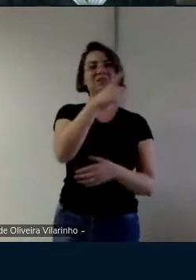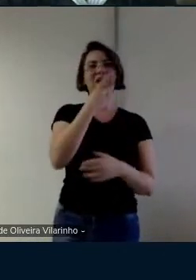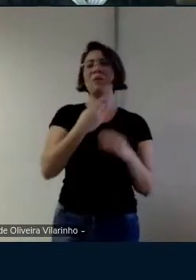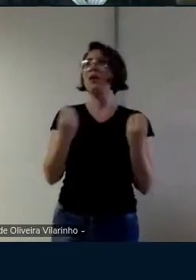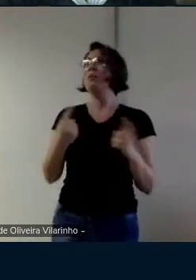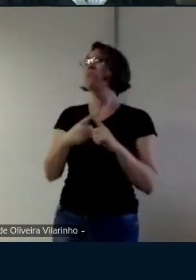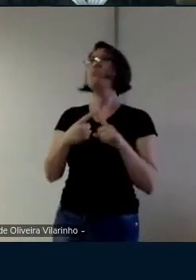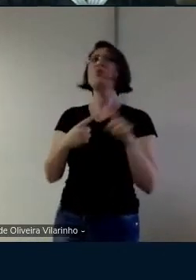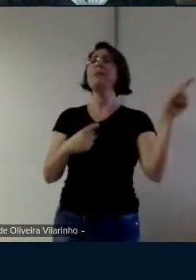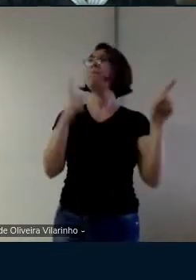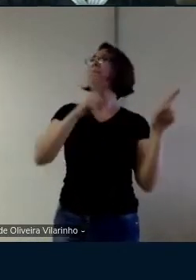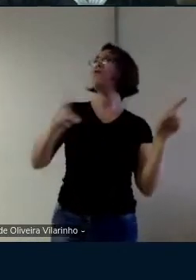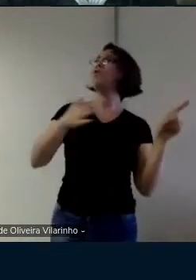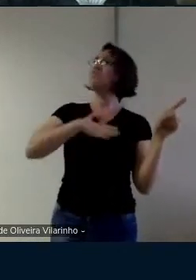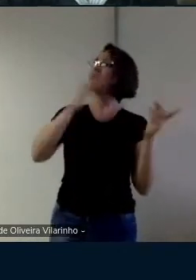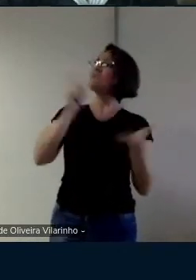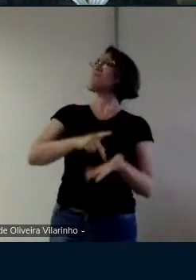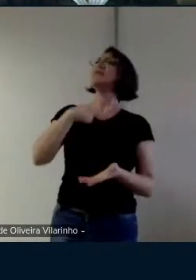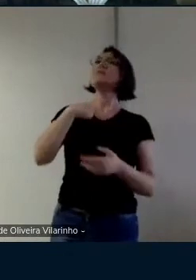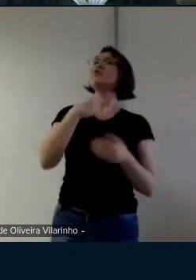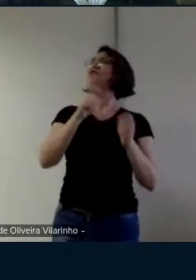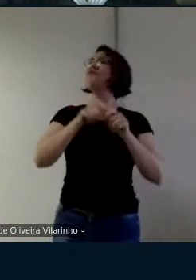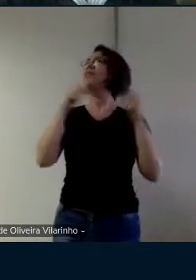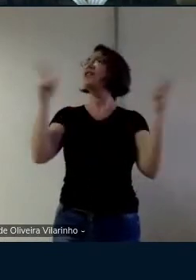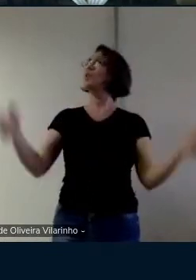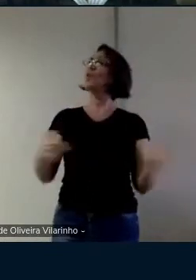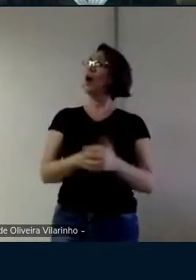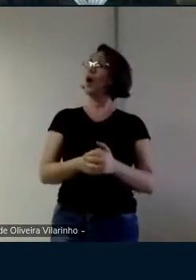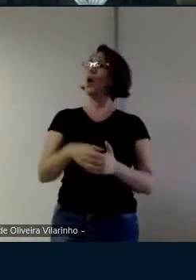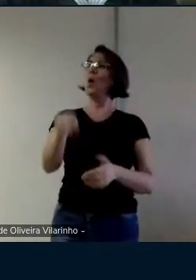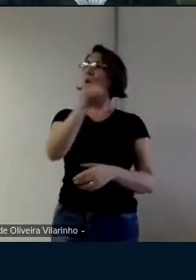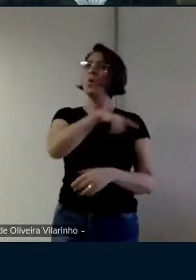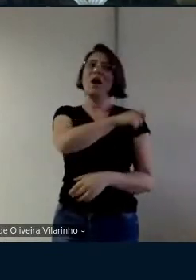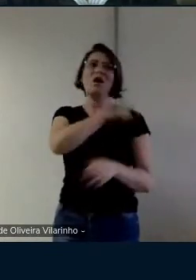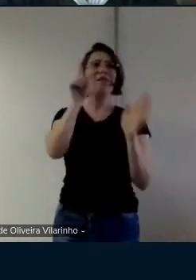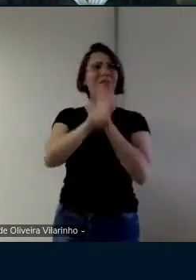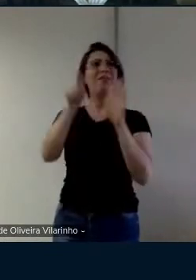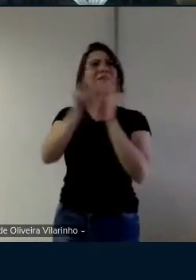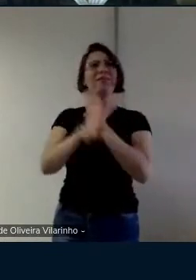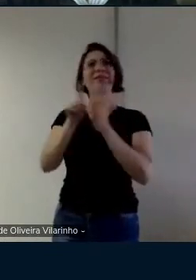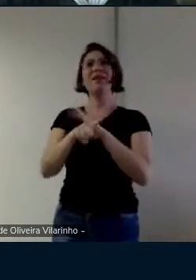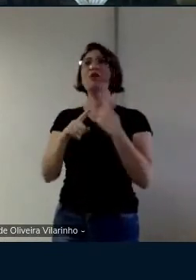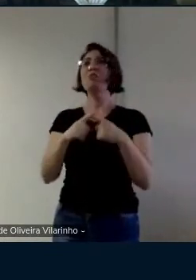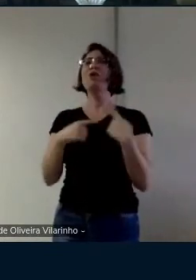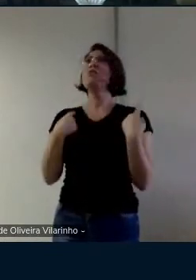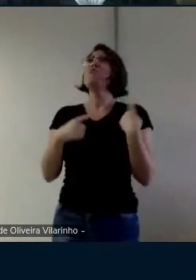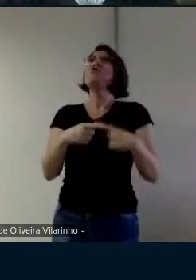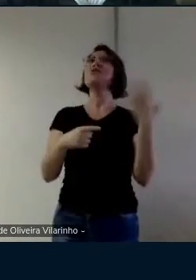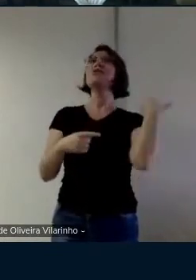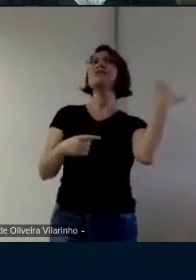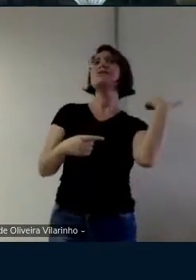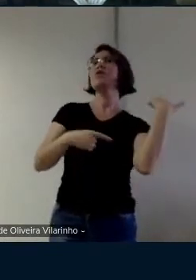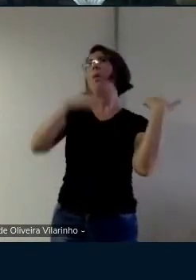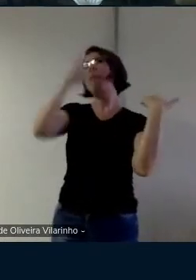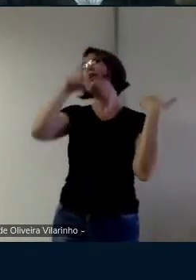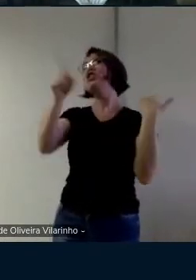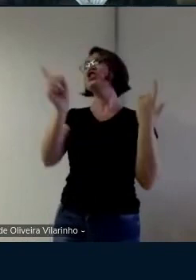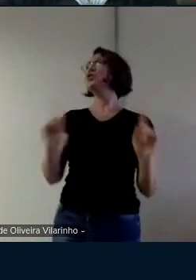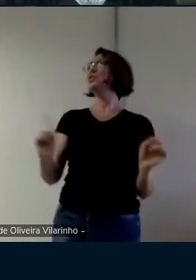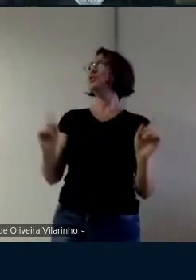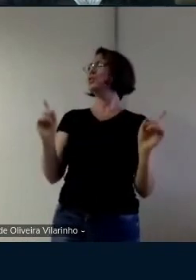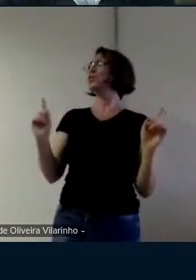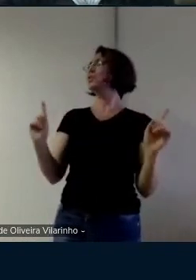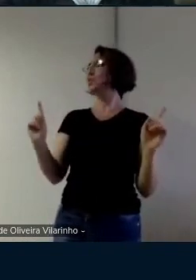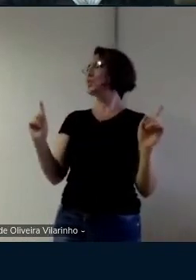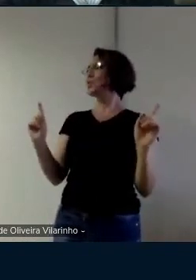o professor não faz isso pra gente na escola então assim a indignação deles era por que eu não aprendi isso antes e daí